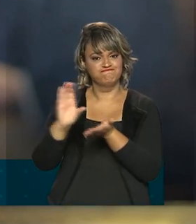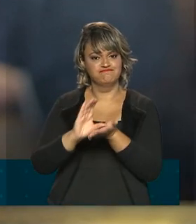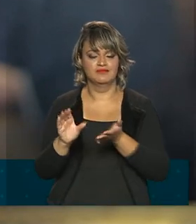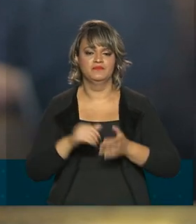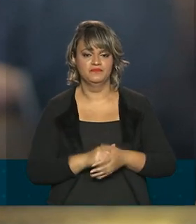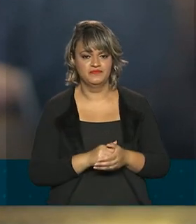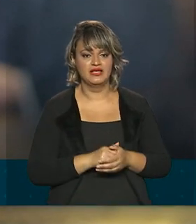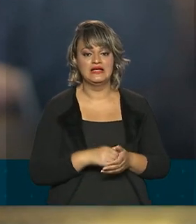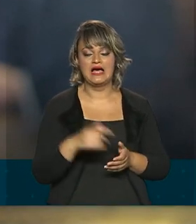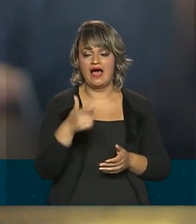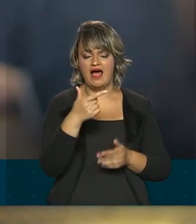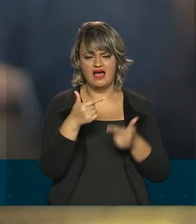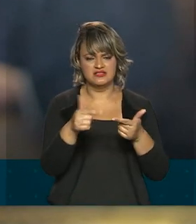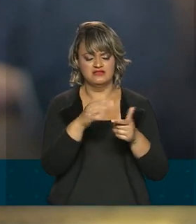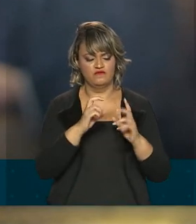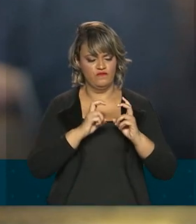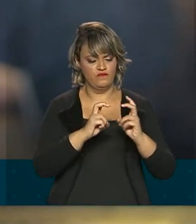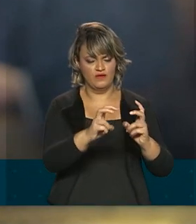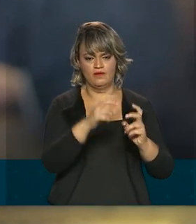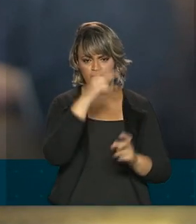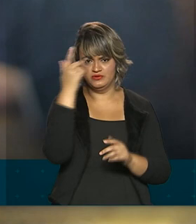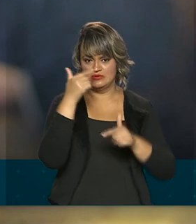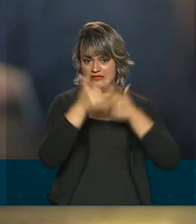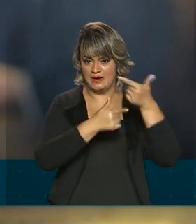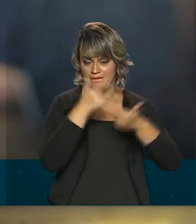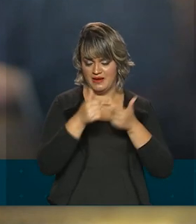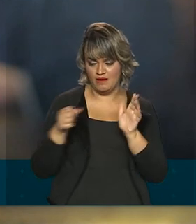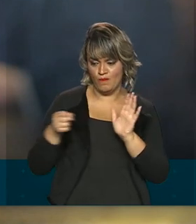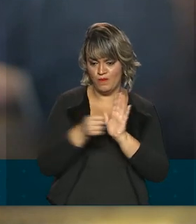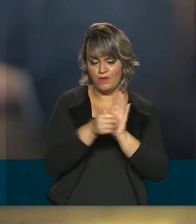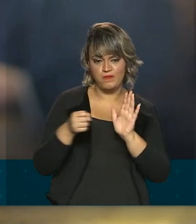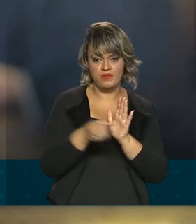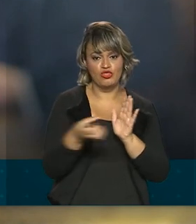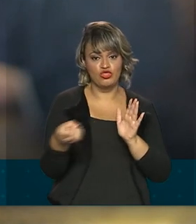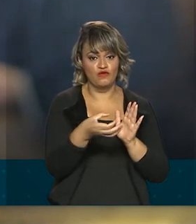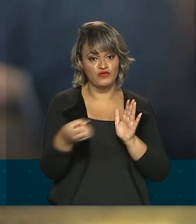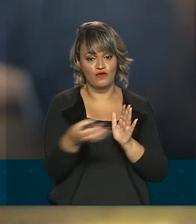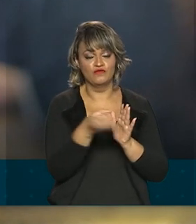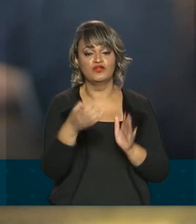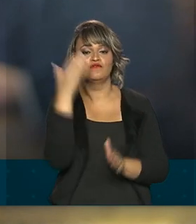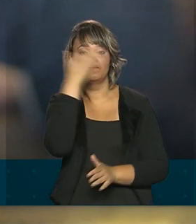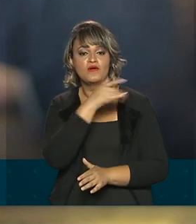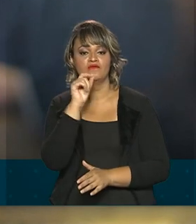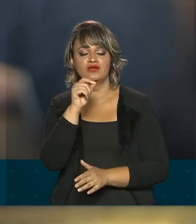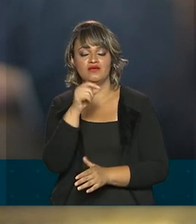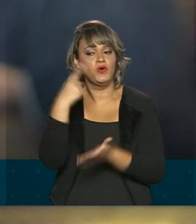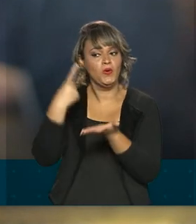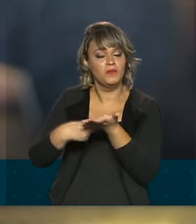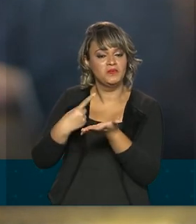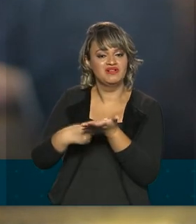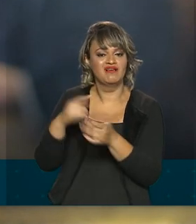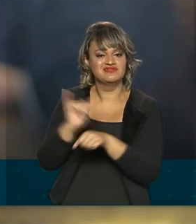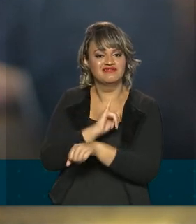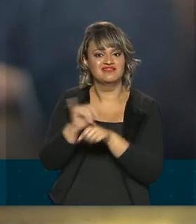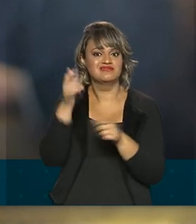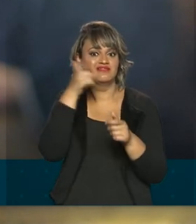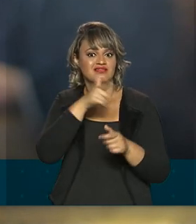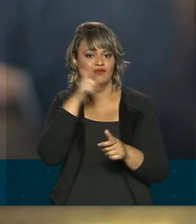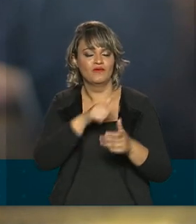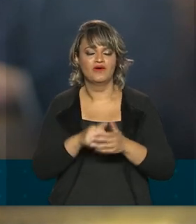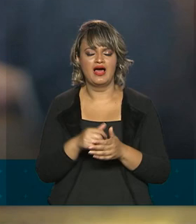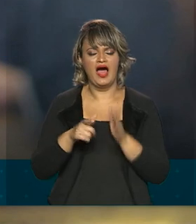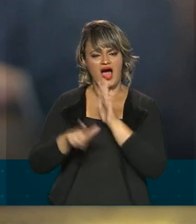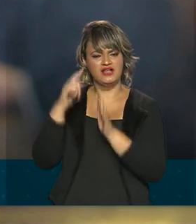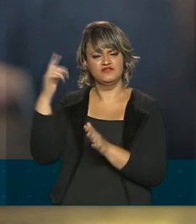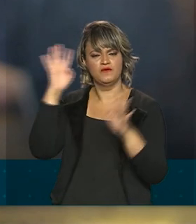Nós teremos novos operadores ferroviários que estão ingressando no mercado e isso mostra o acerto da estratégia. De fato, aquilo que foi